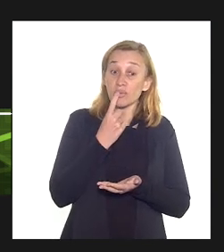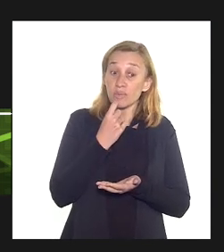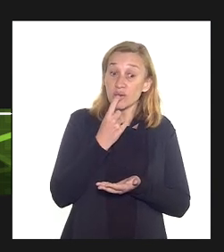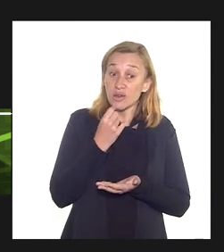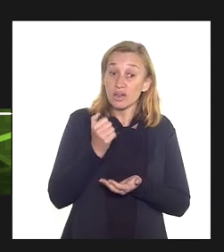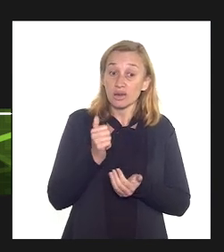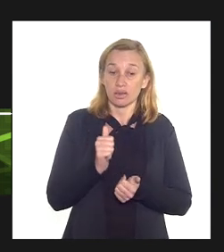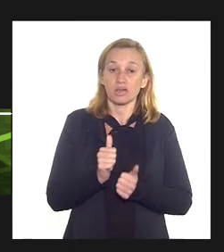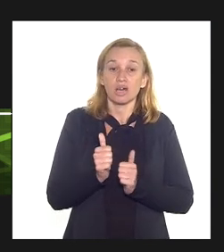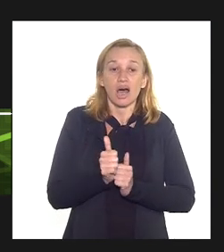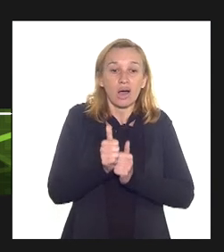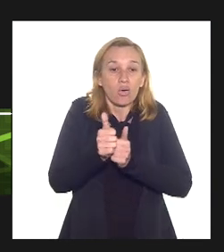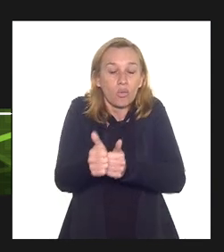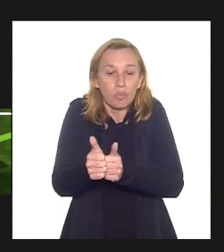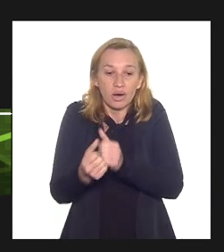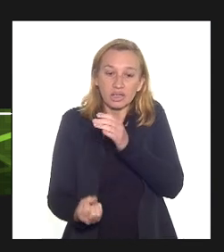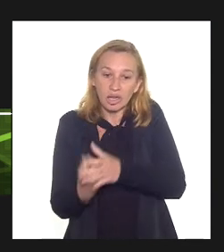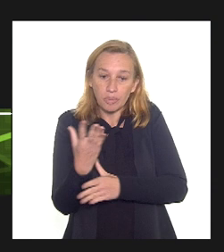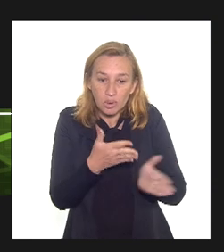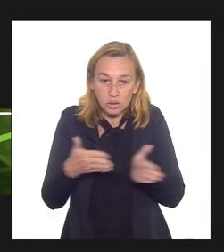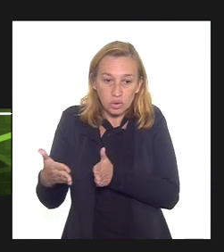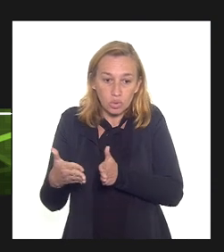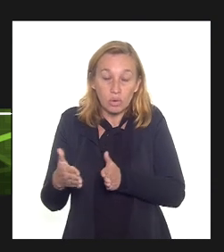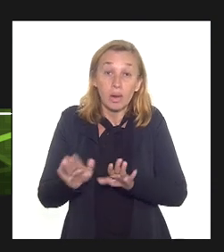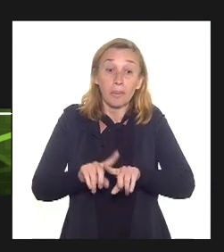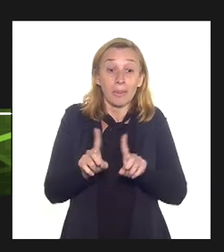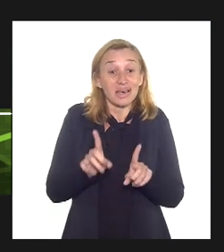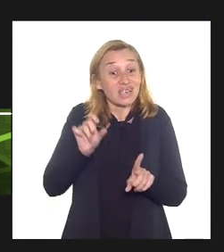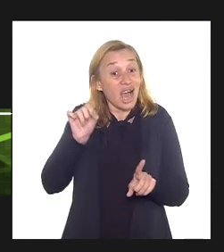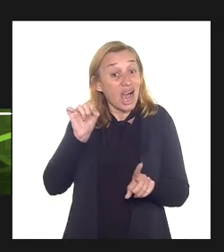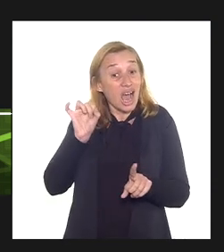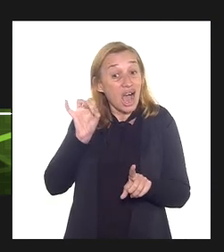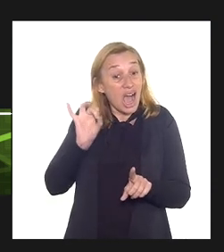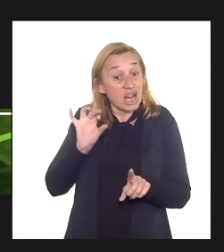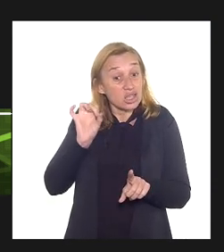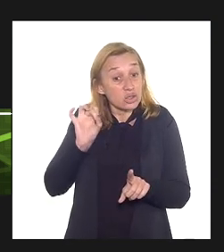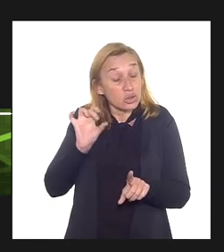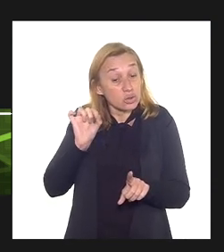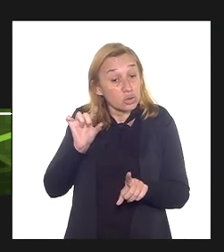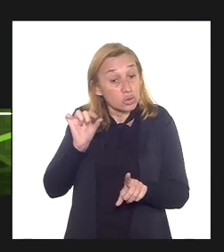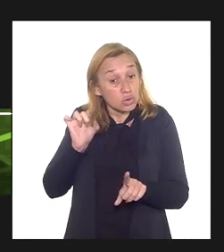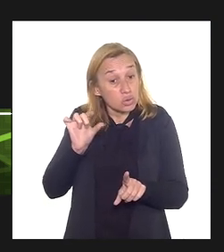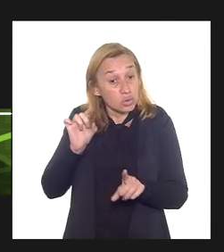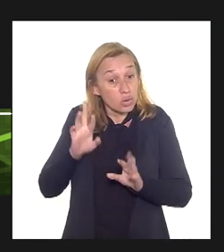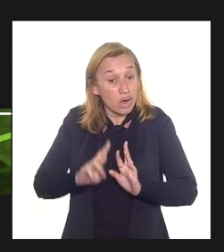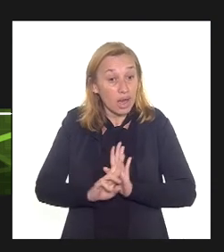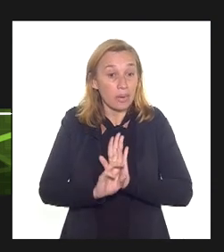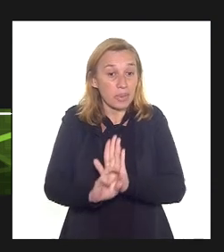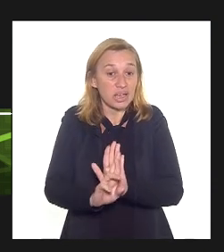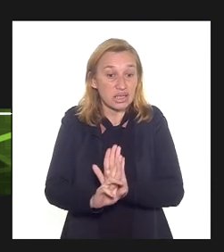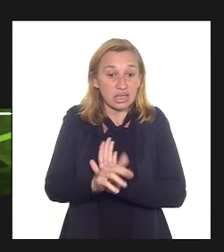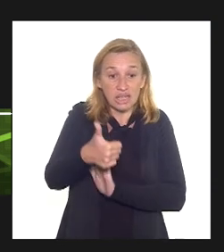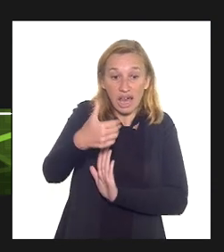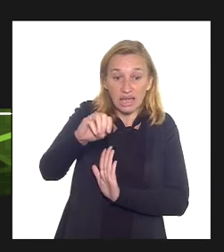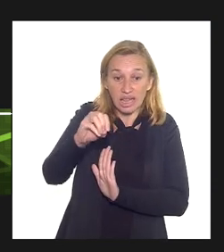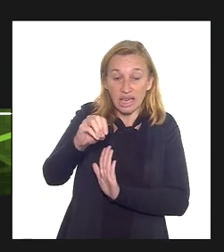a curva de produção enquanto que a curva em azul representa a linearidade dos 10 anos